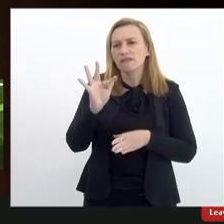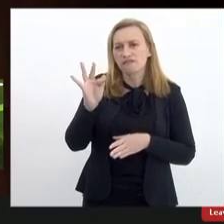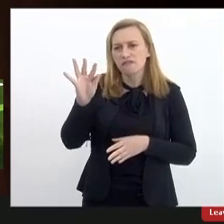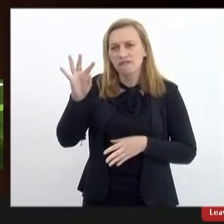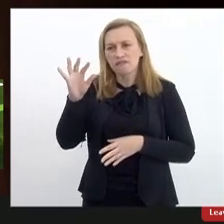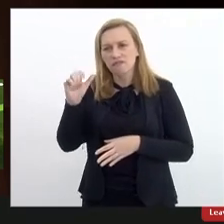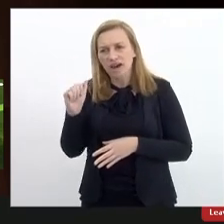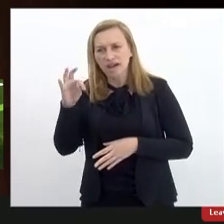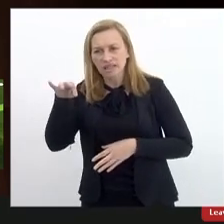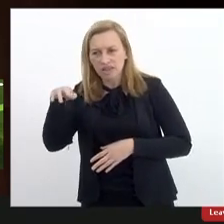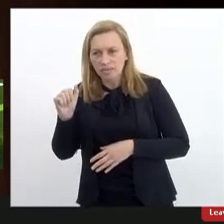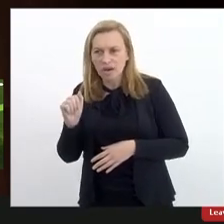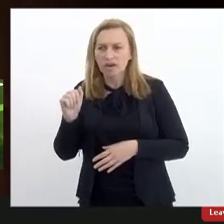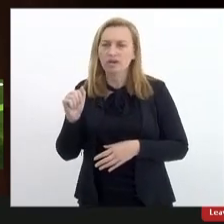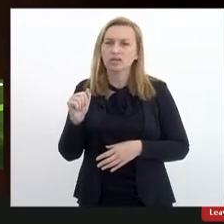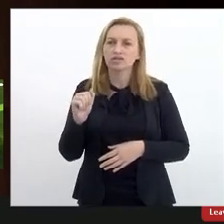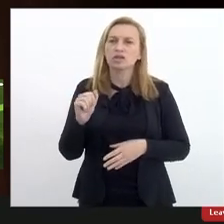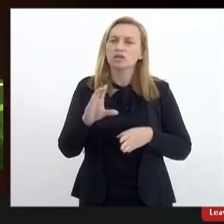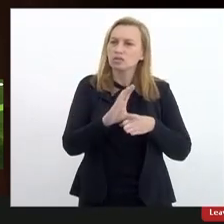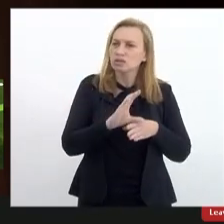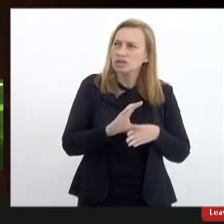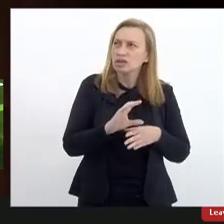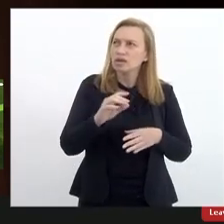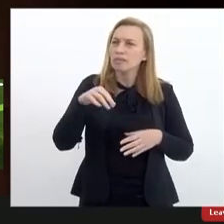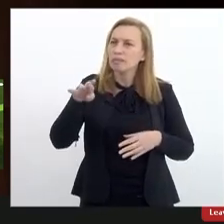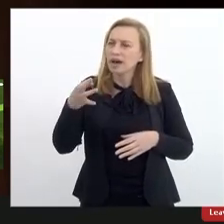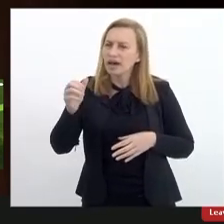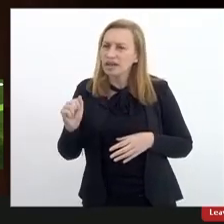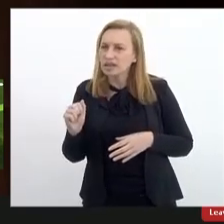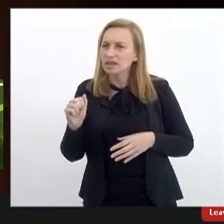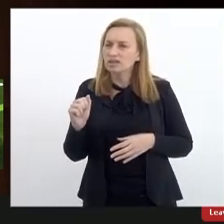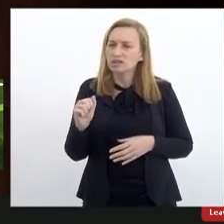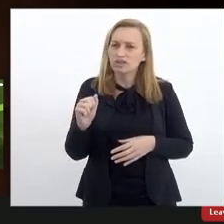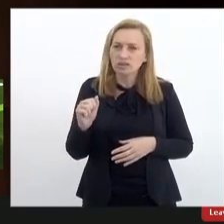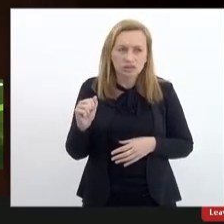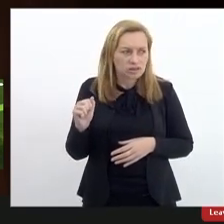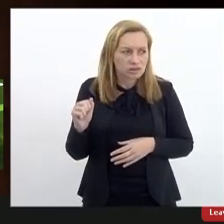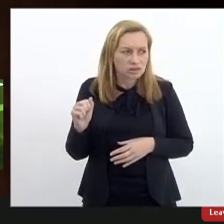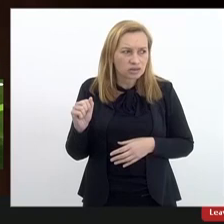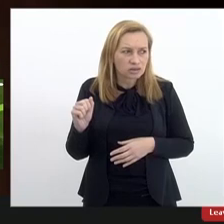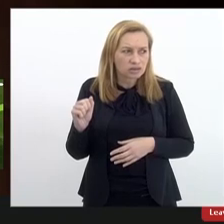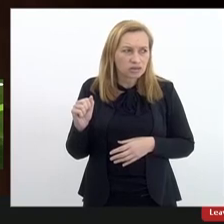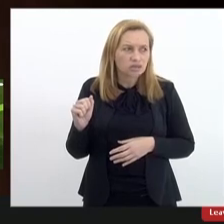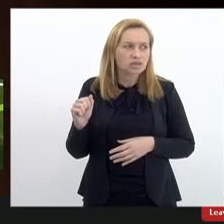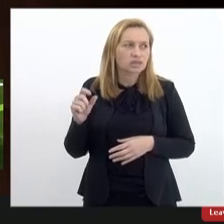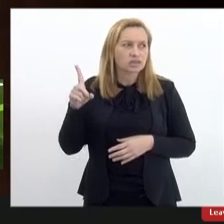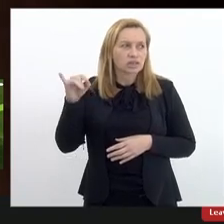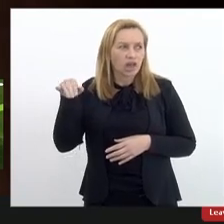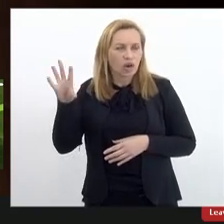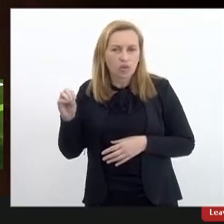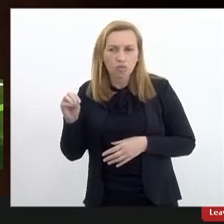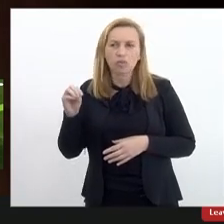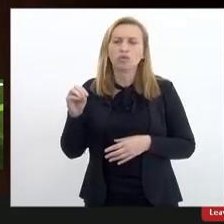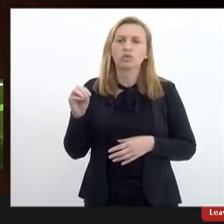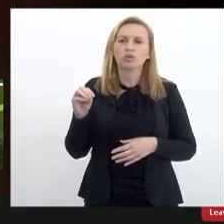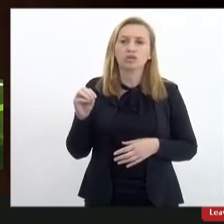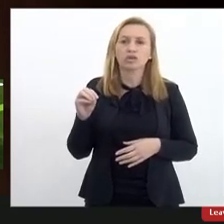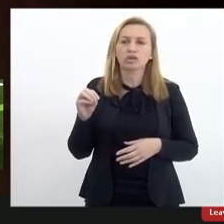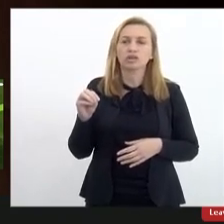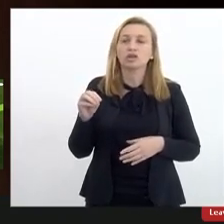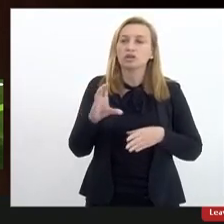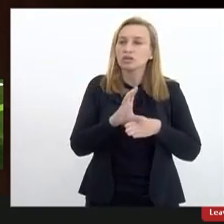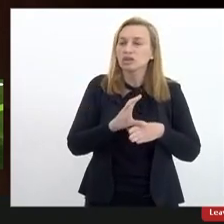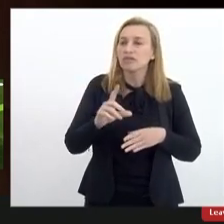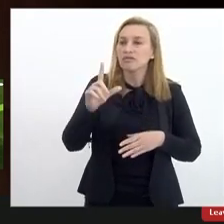conselheira fátima a conselheira maria celib vice-presidente o conselheiro delmarilson o conselheiro marcelo conselheiro